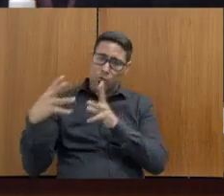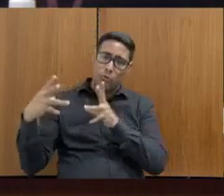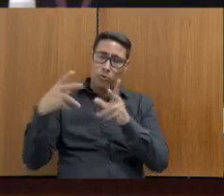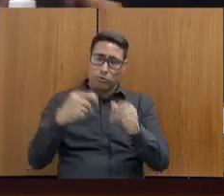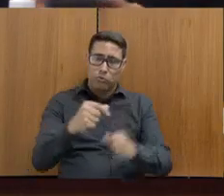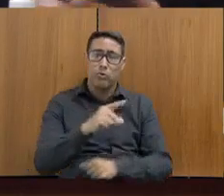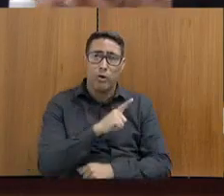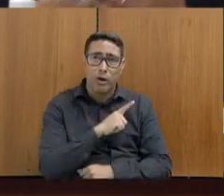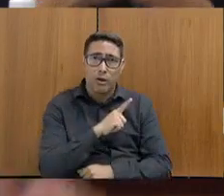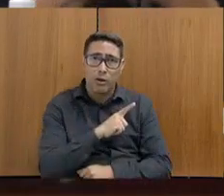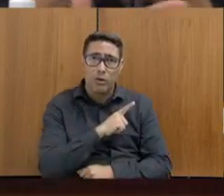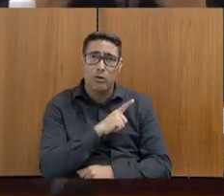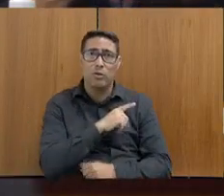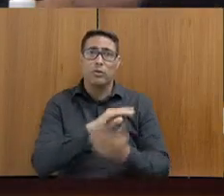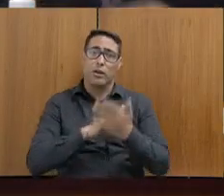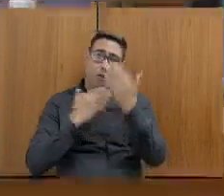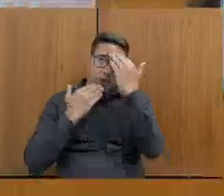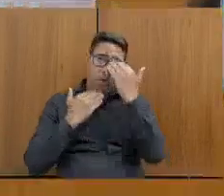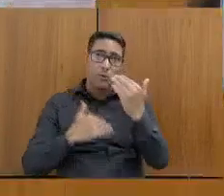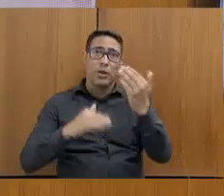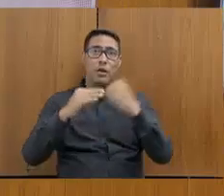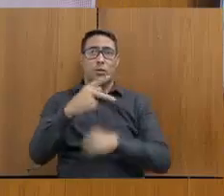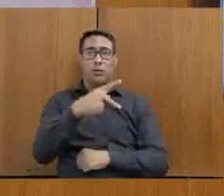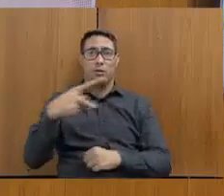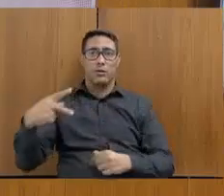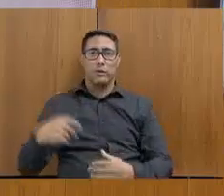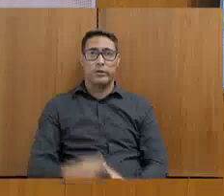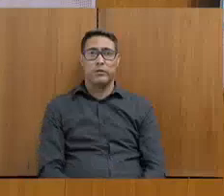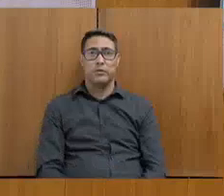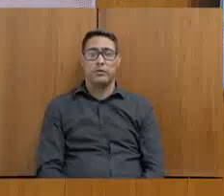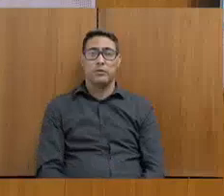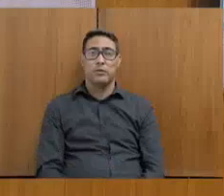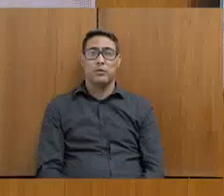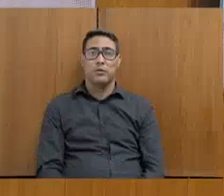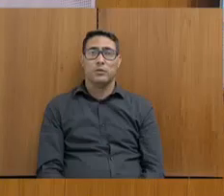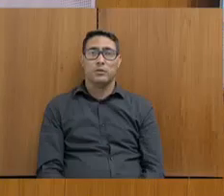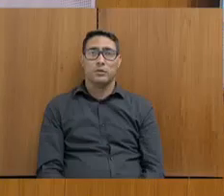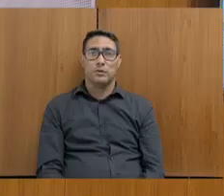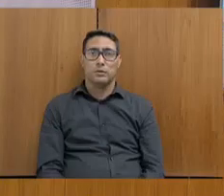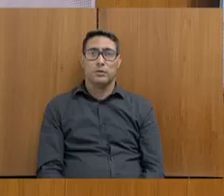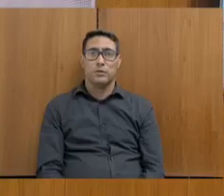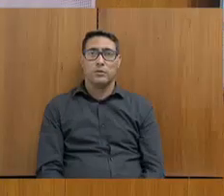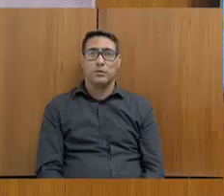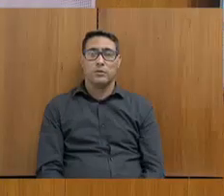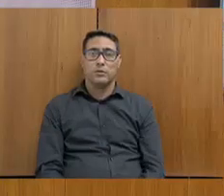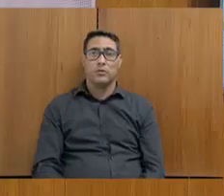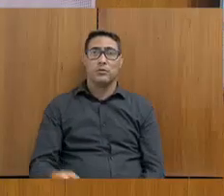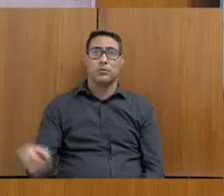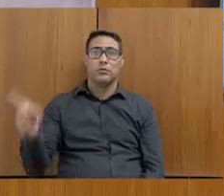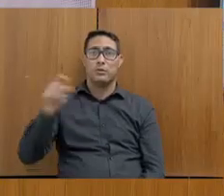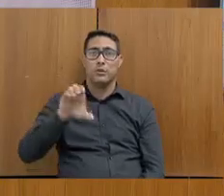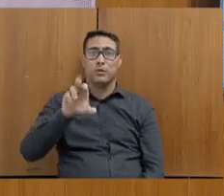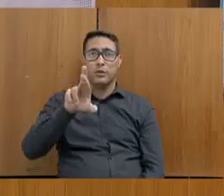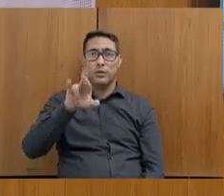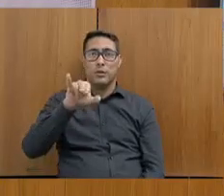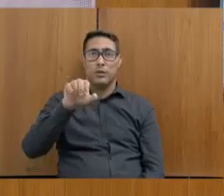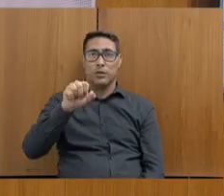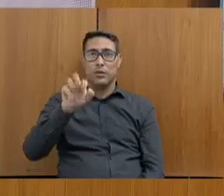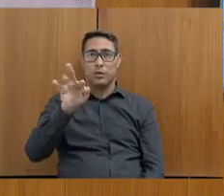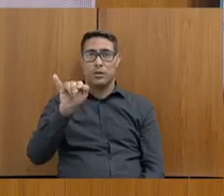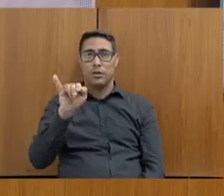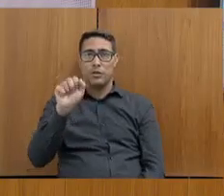e podem contar conosco. Obrigado, presidente. Obrigado, deputado. Nosso deputado Caporizzo, Cristiano Caporizzo.